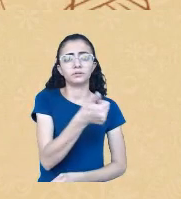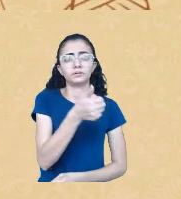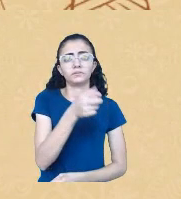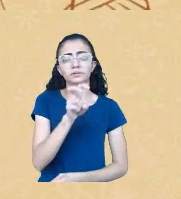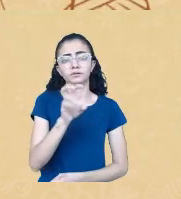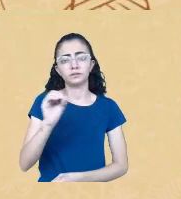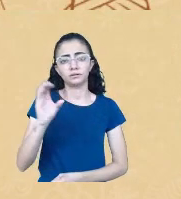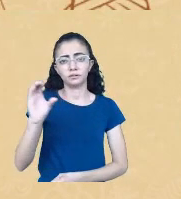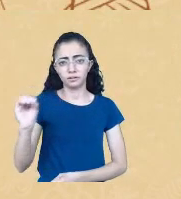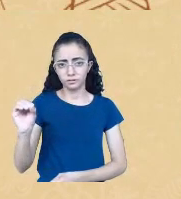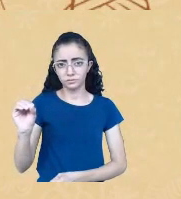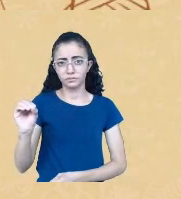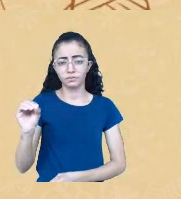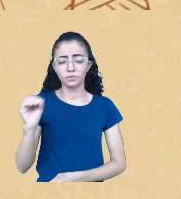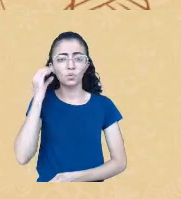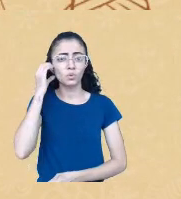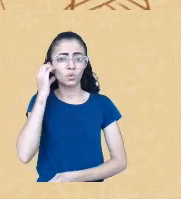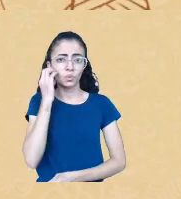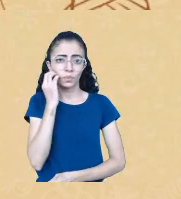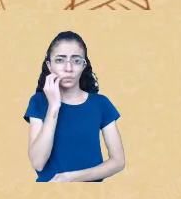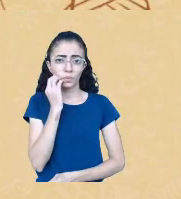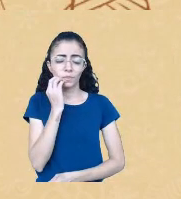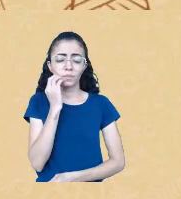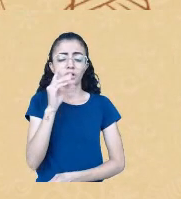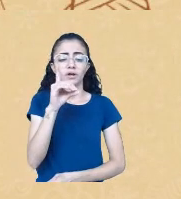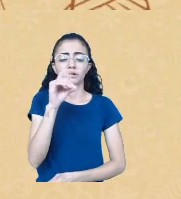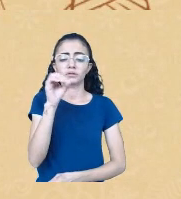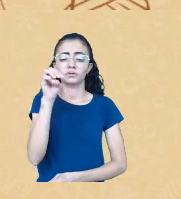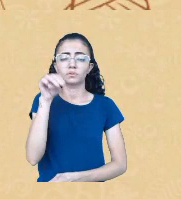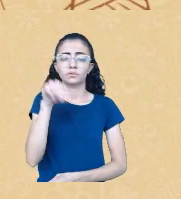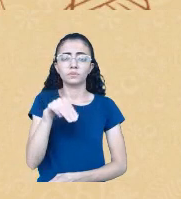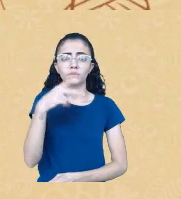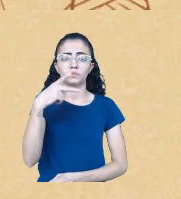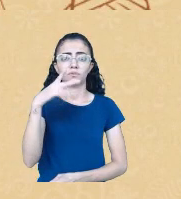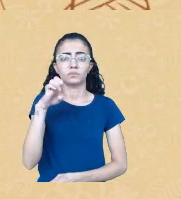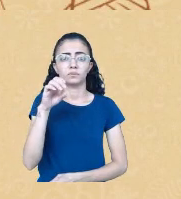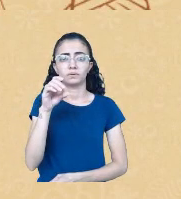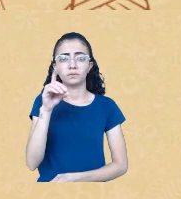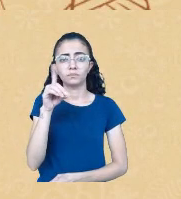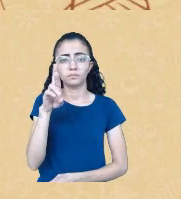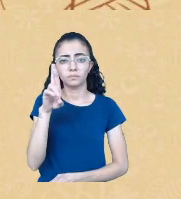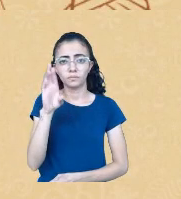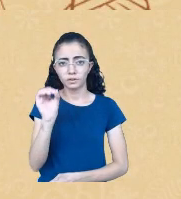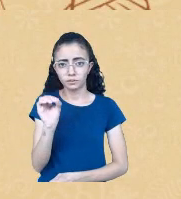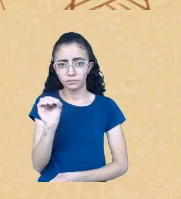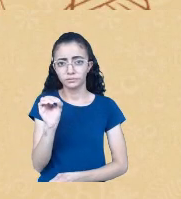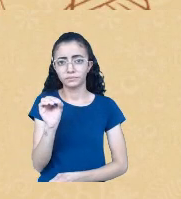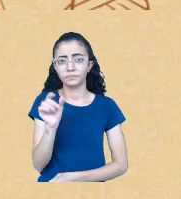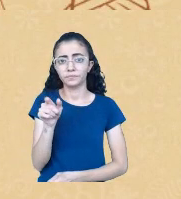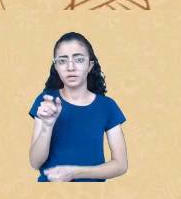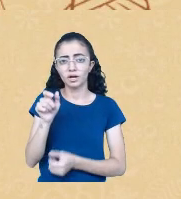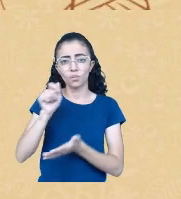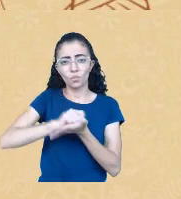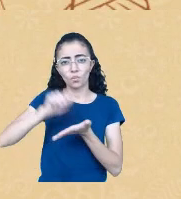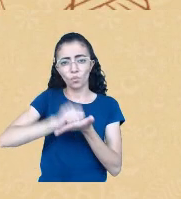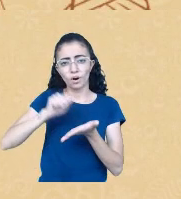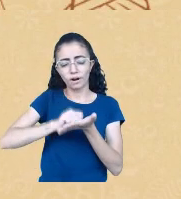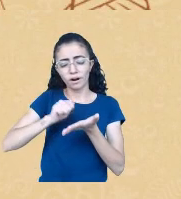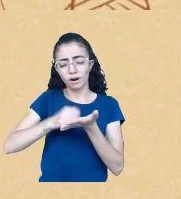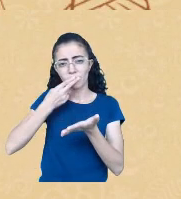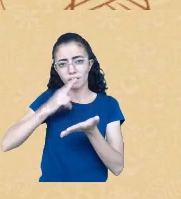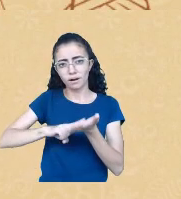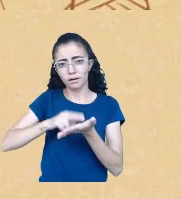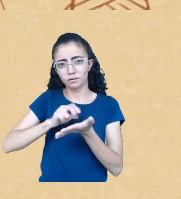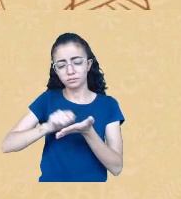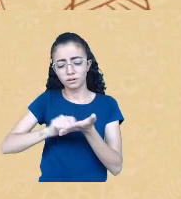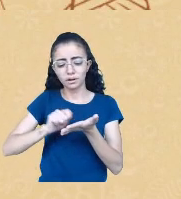de caminha numa carta, né? De 1500, já nos nomeia, ele comenta a frase, né? Pai dos nus,